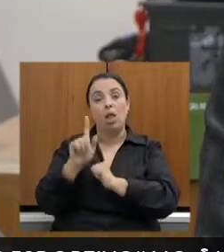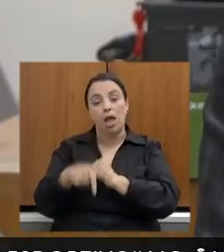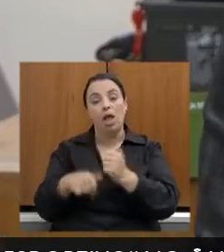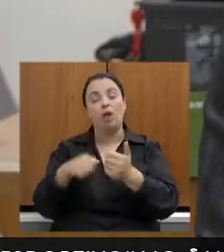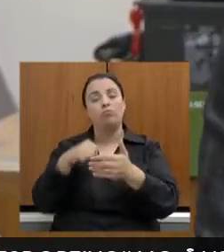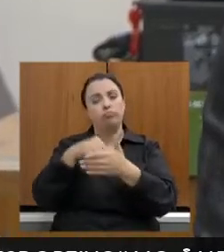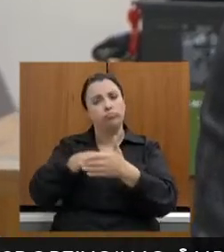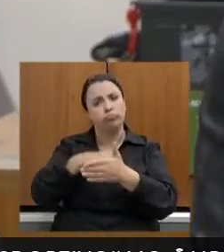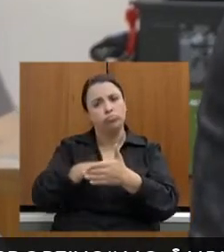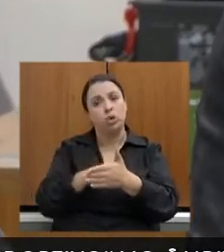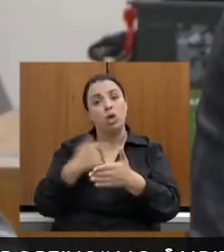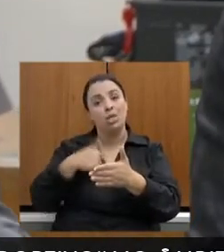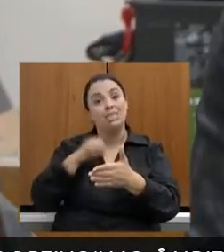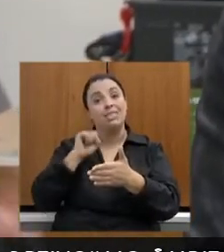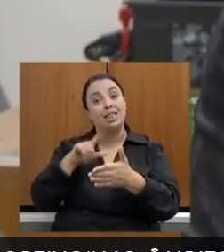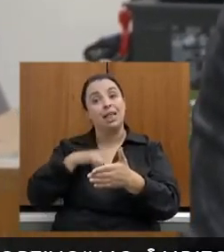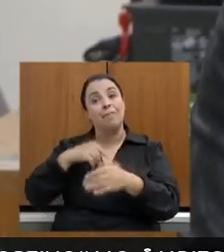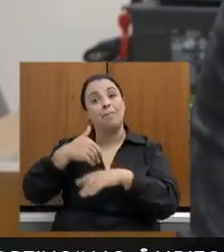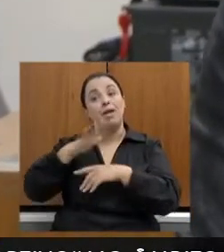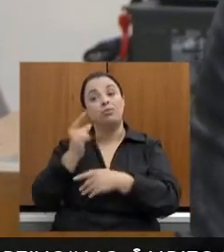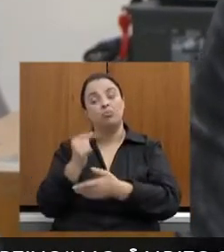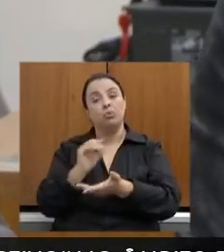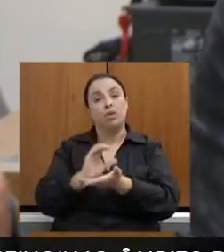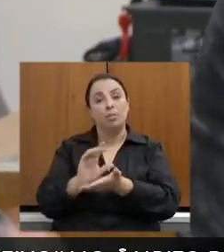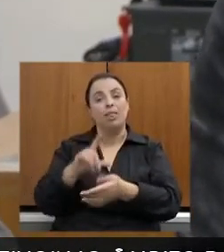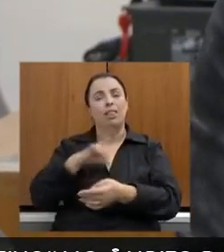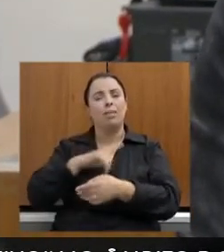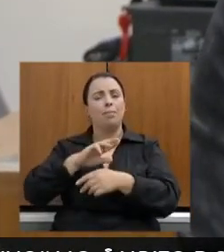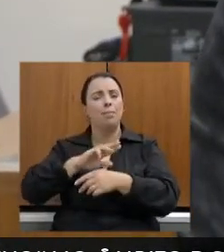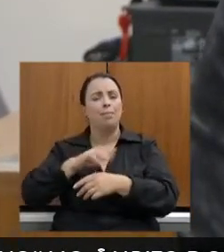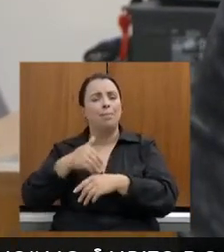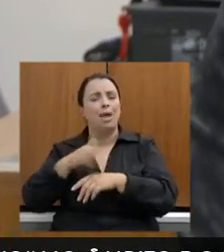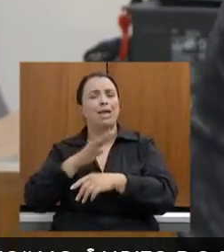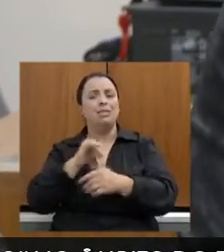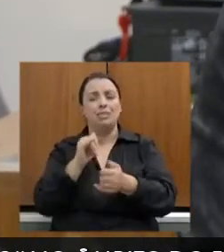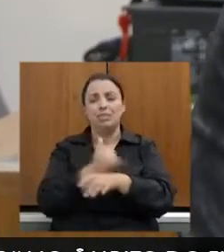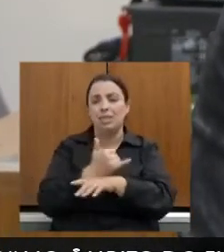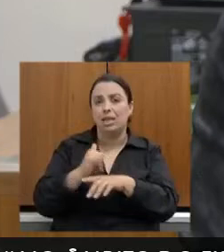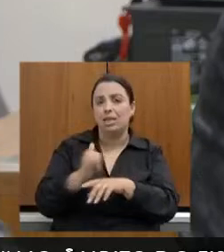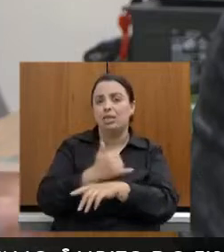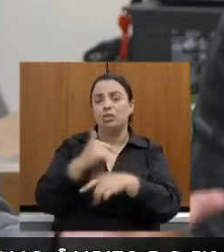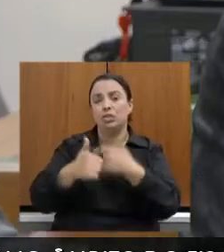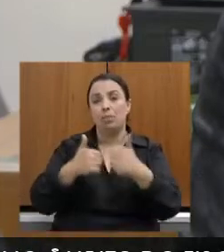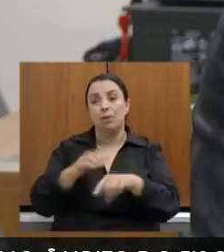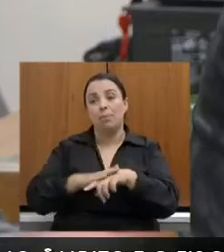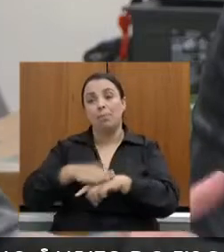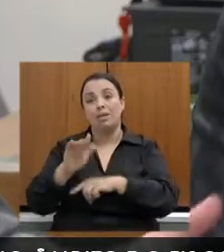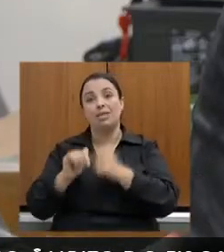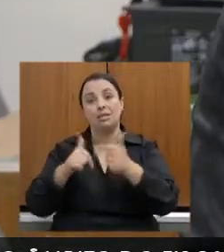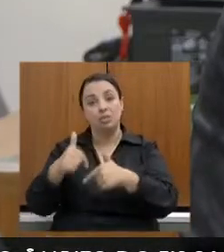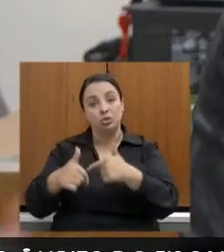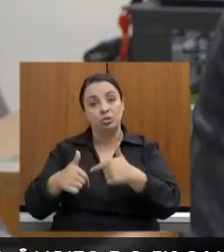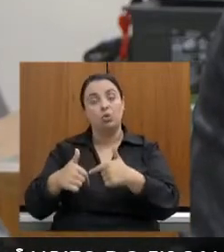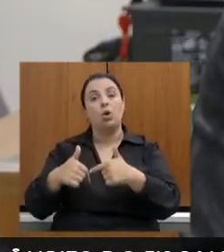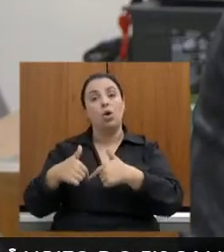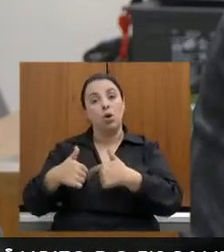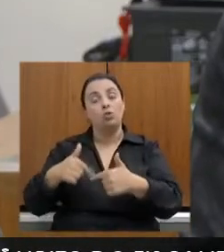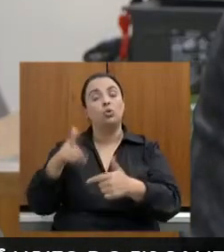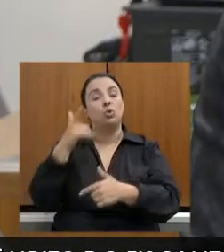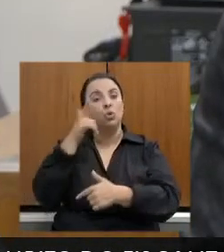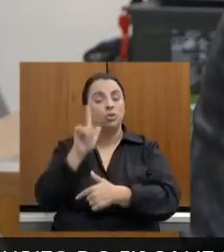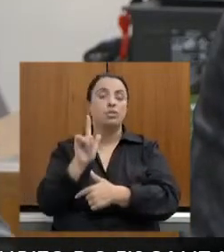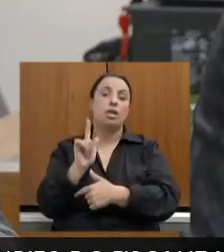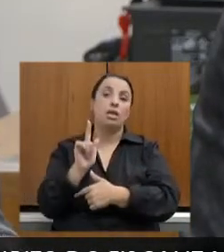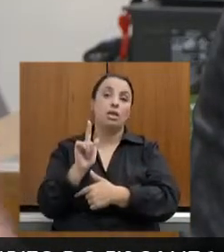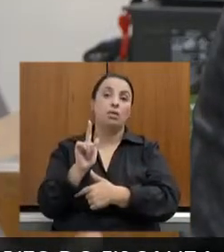quanto mais orçamento nós tivermos, quanto mais linhas de trabalho, quanto mais ações, a gente vai conseguir chegar a um Estado que é gigantesco, que tem suas